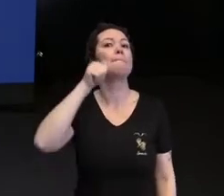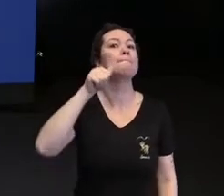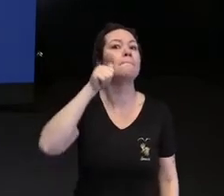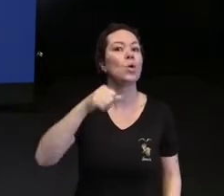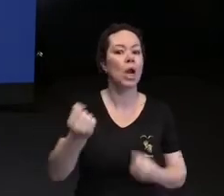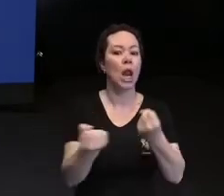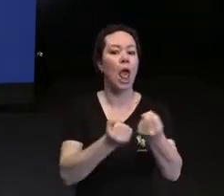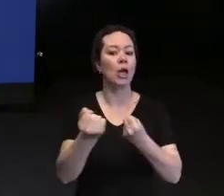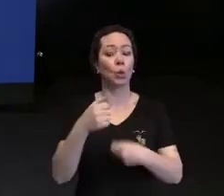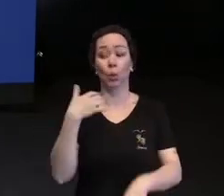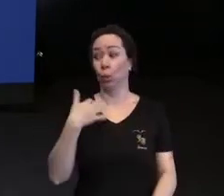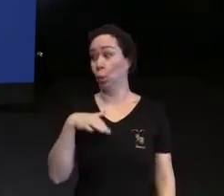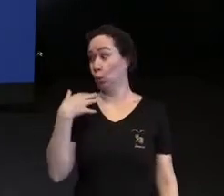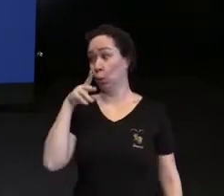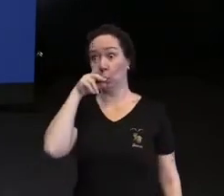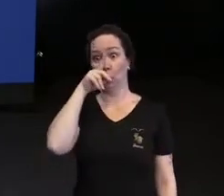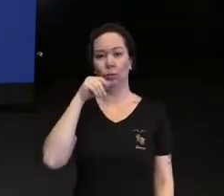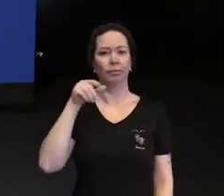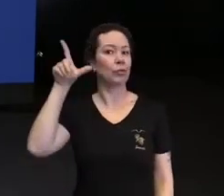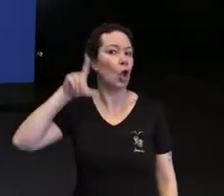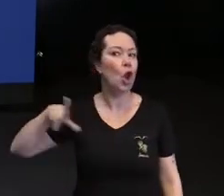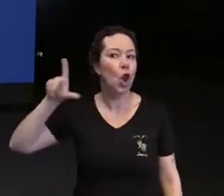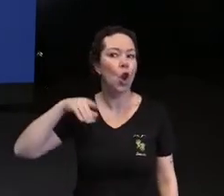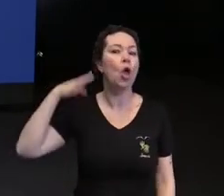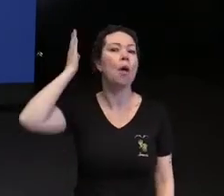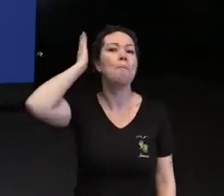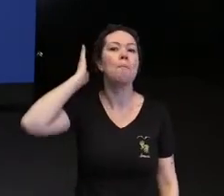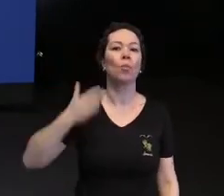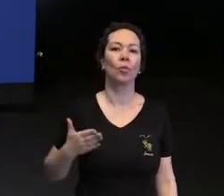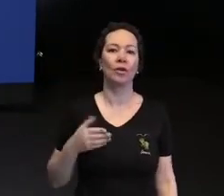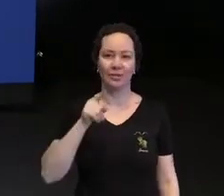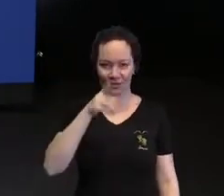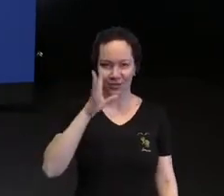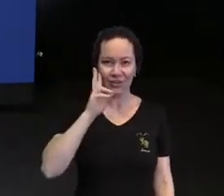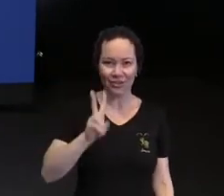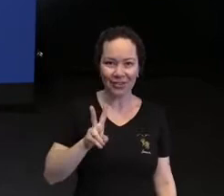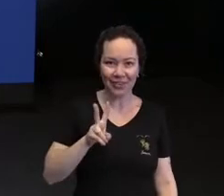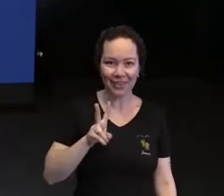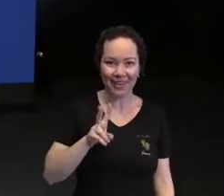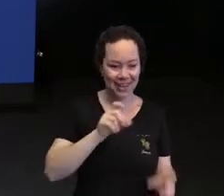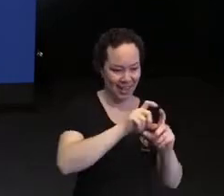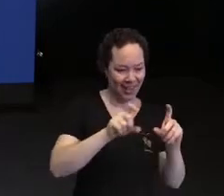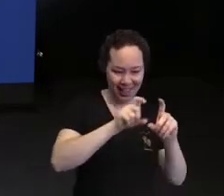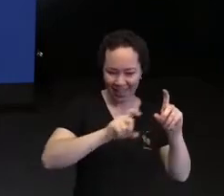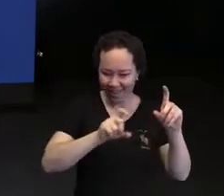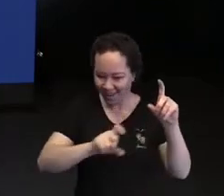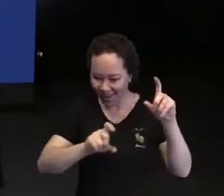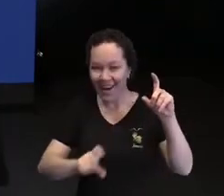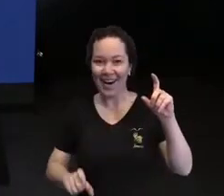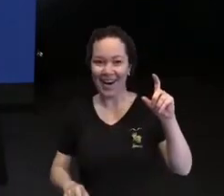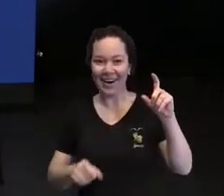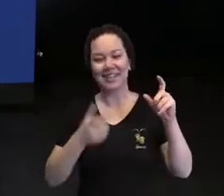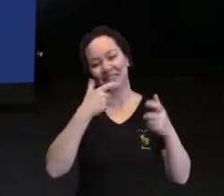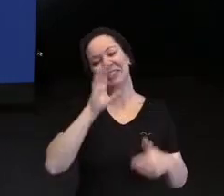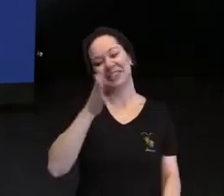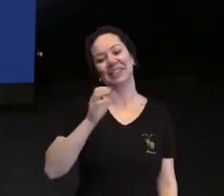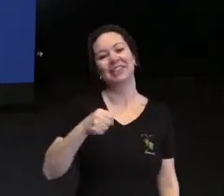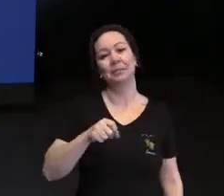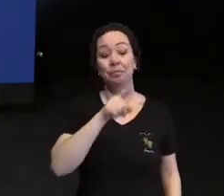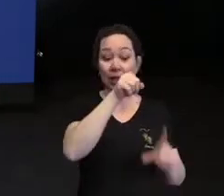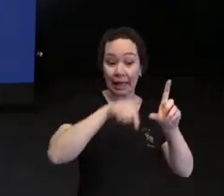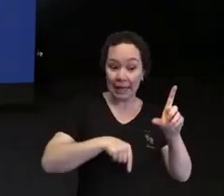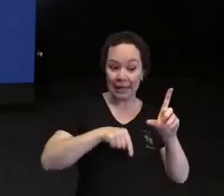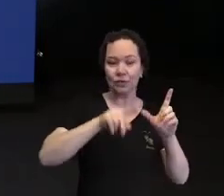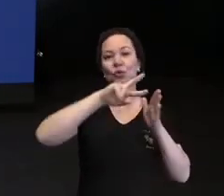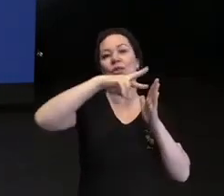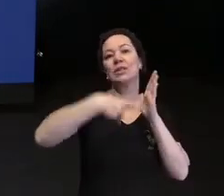constante. Toda loira é burra. Vocês já ouviram isso? Provavelmente sim. Isso são estereótipos